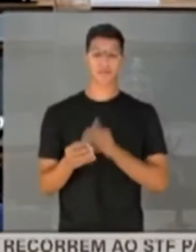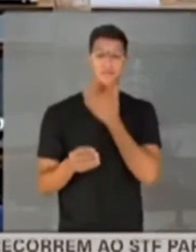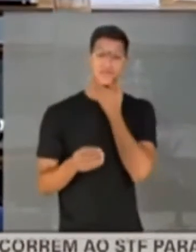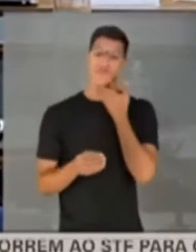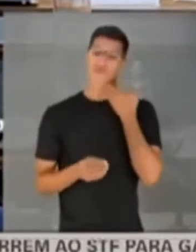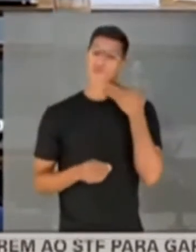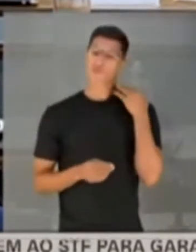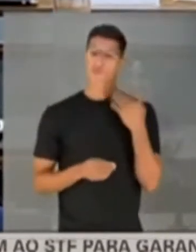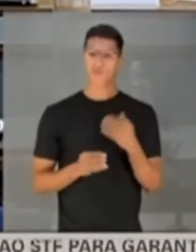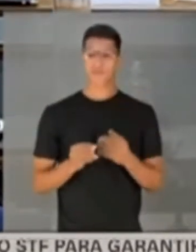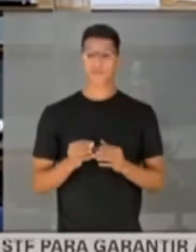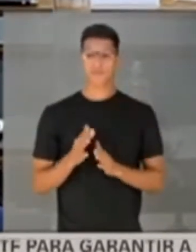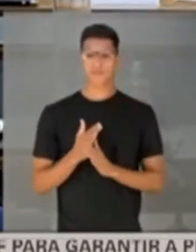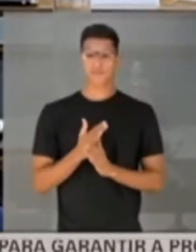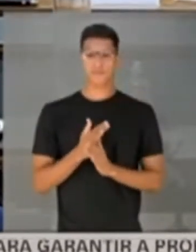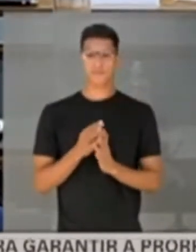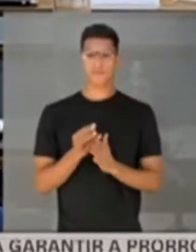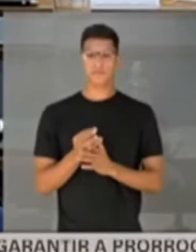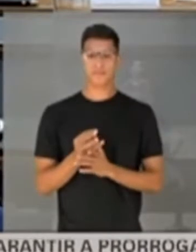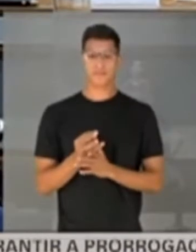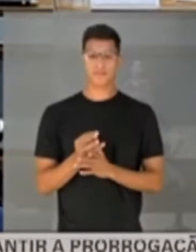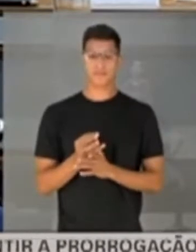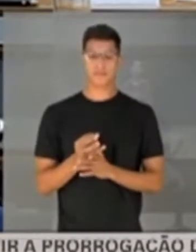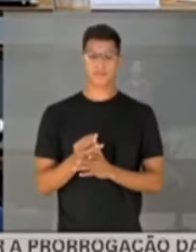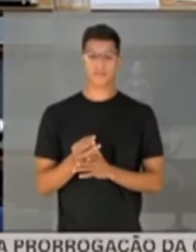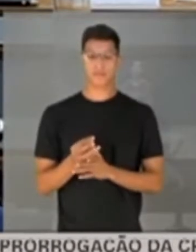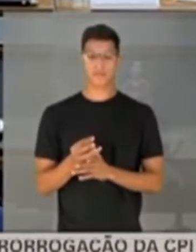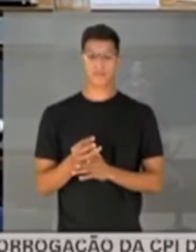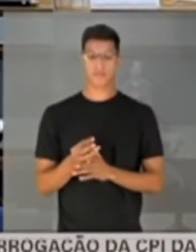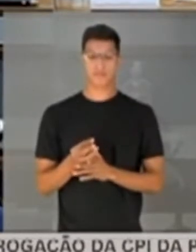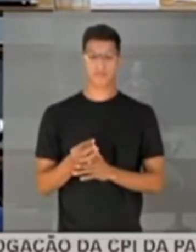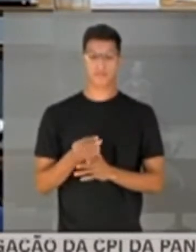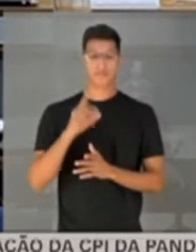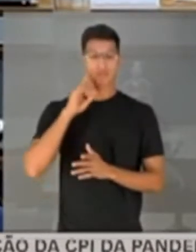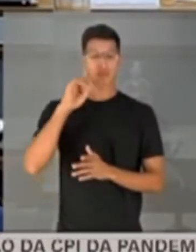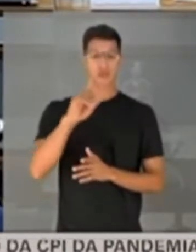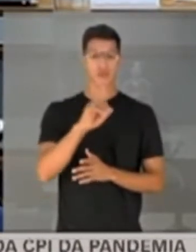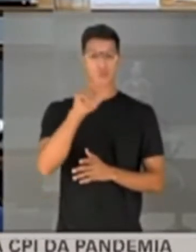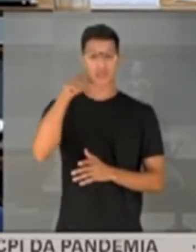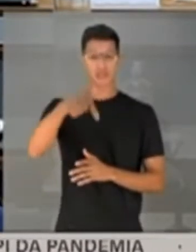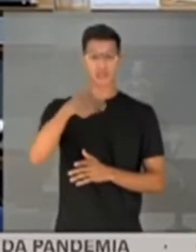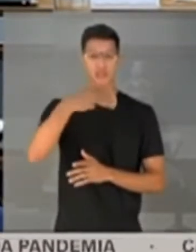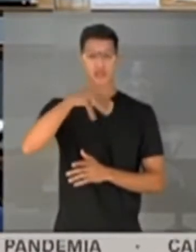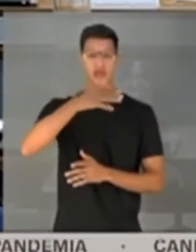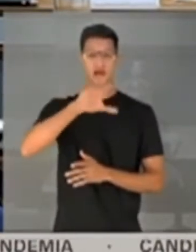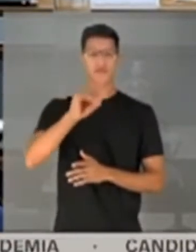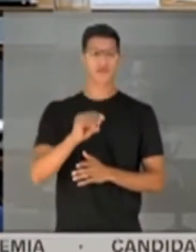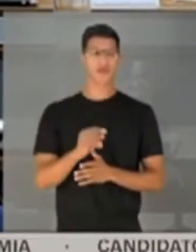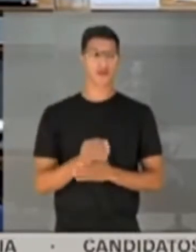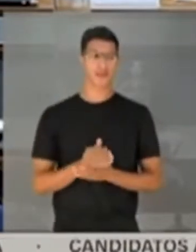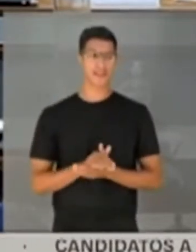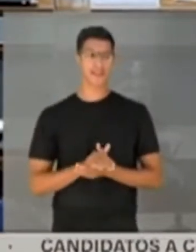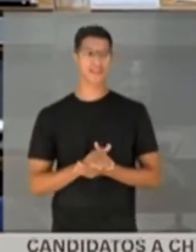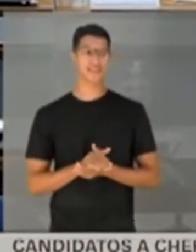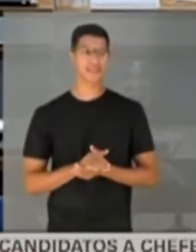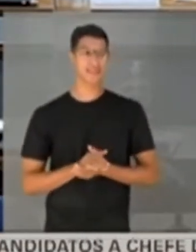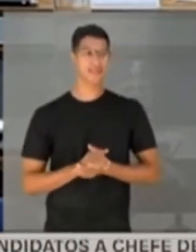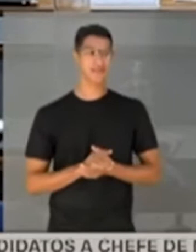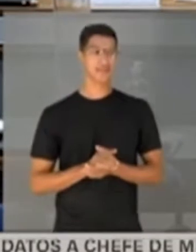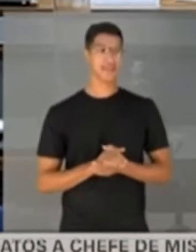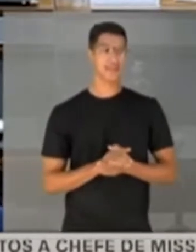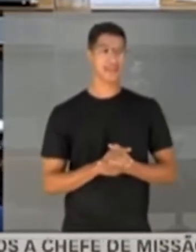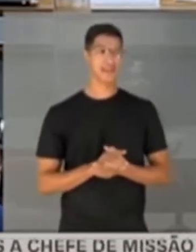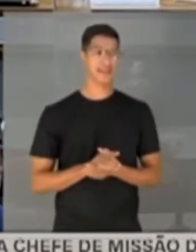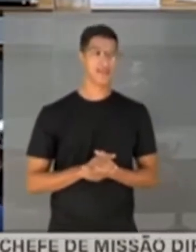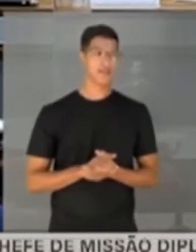passar a notificação. Senhora? Dia 17. Dia 17 de? De março. Eu venci a primeira entrega das doses.